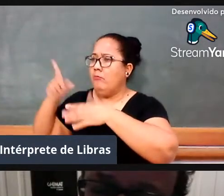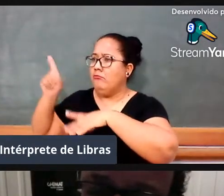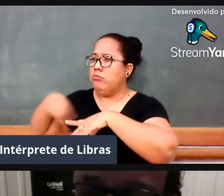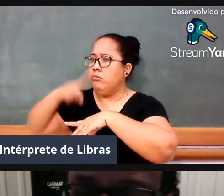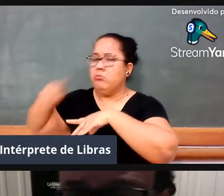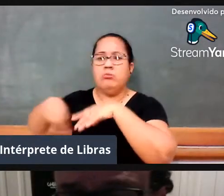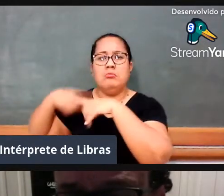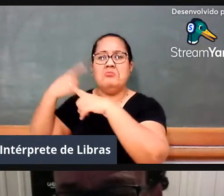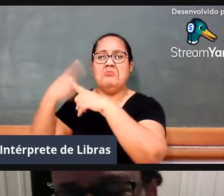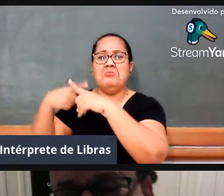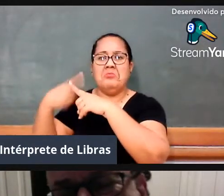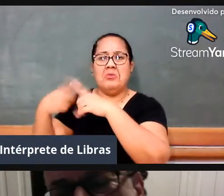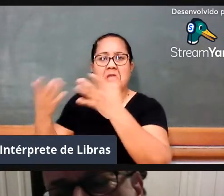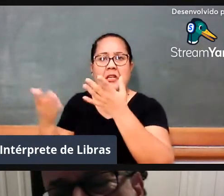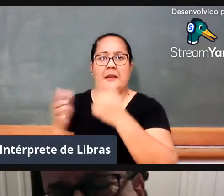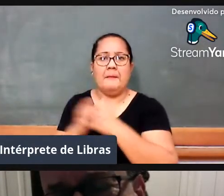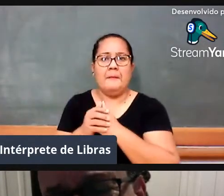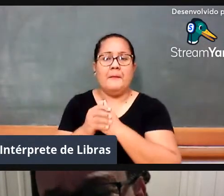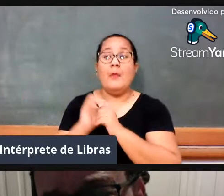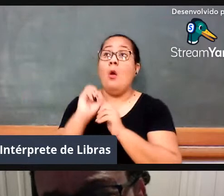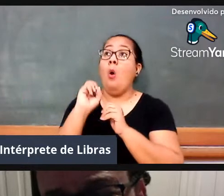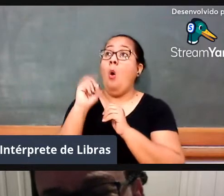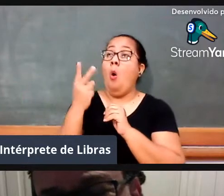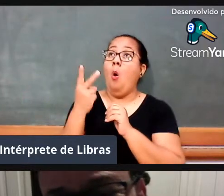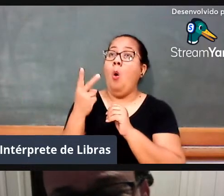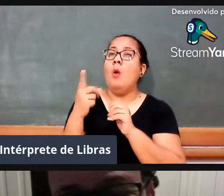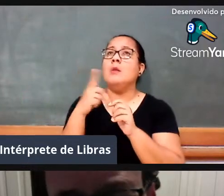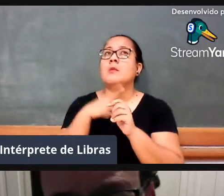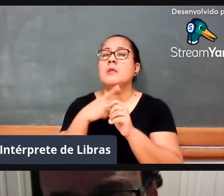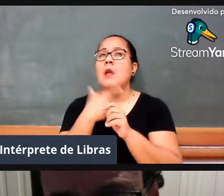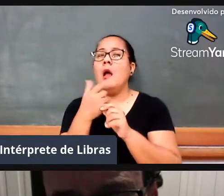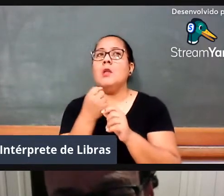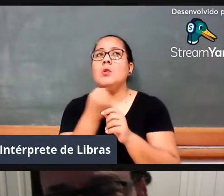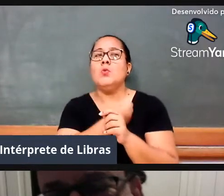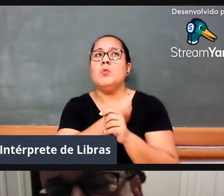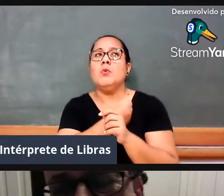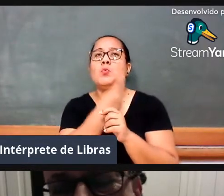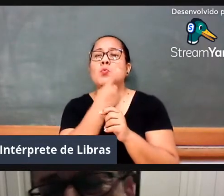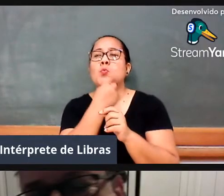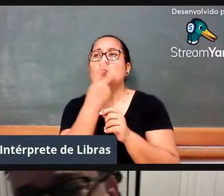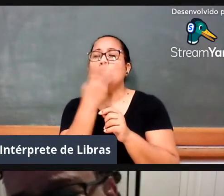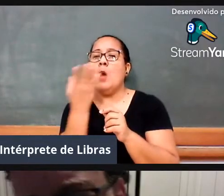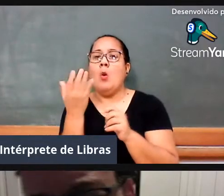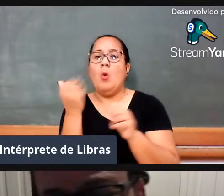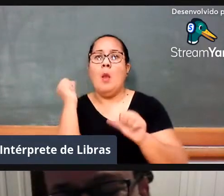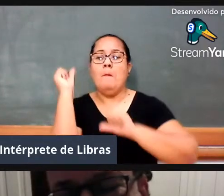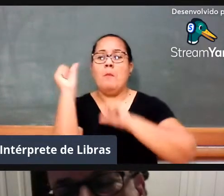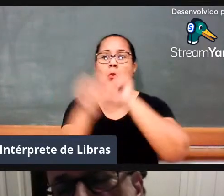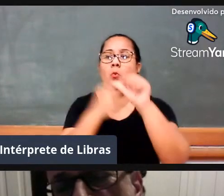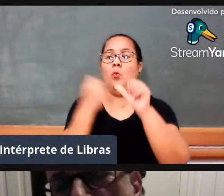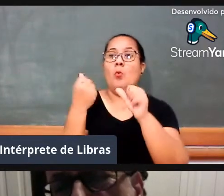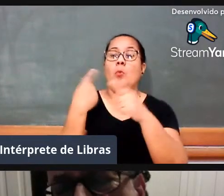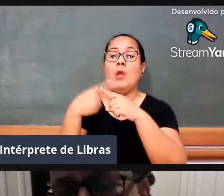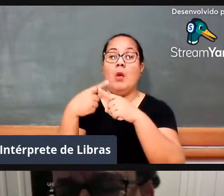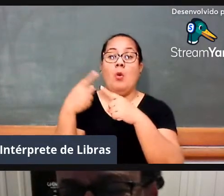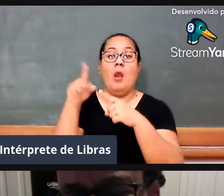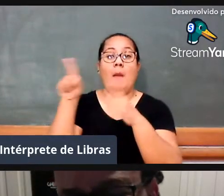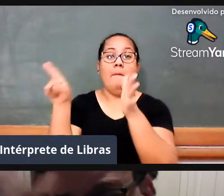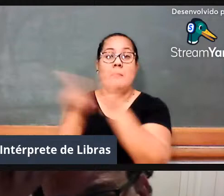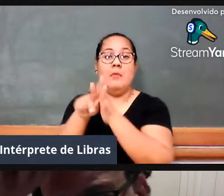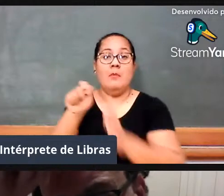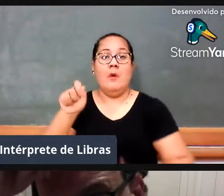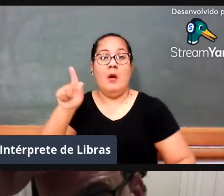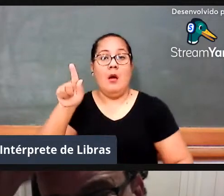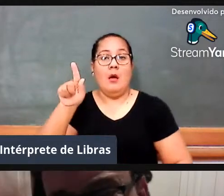eu tinha que, antigamente, logaritmos fazia parte da aritmética e agora faz parte da álgebra, não é? Então, por que que